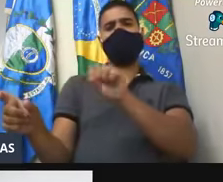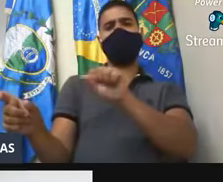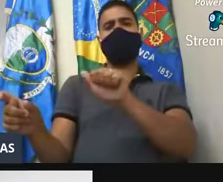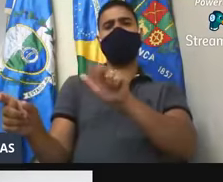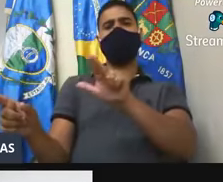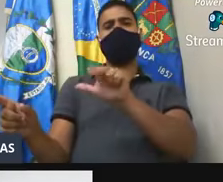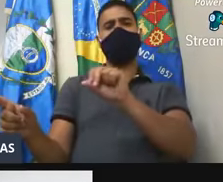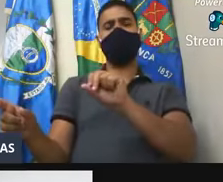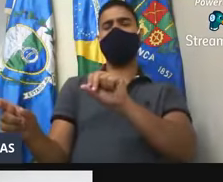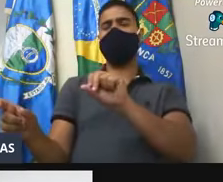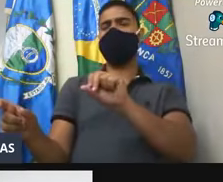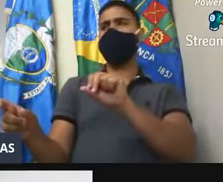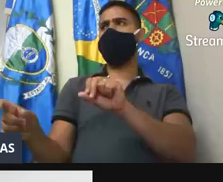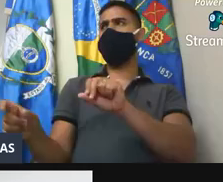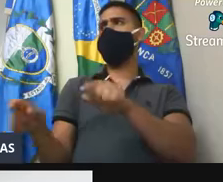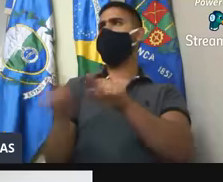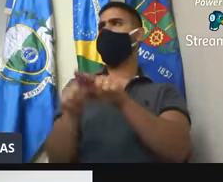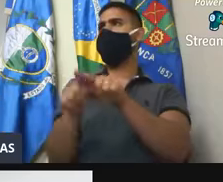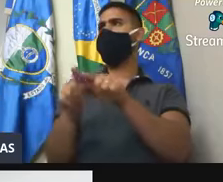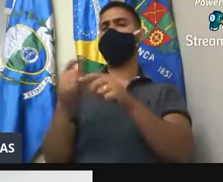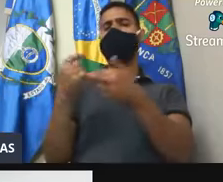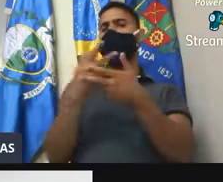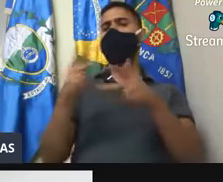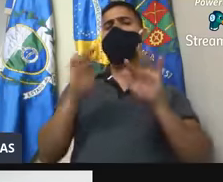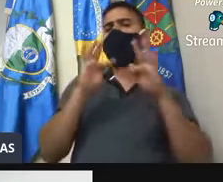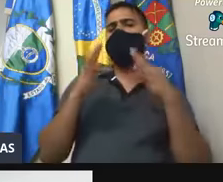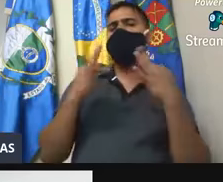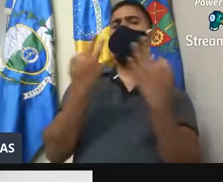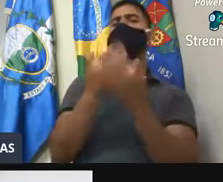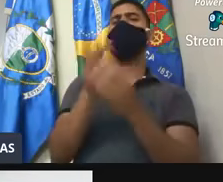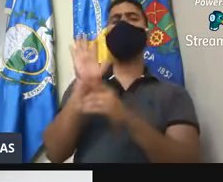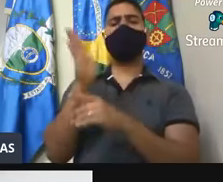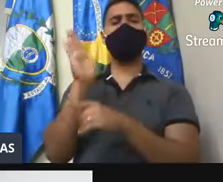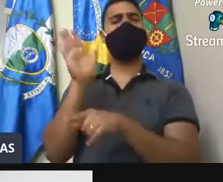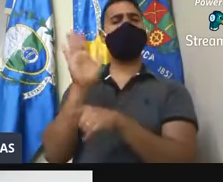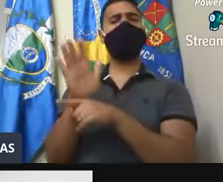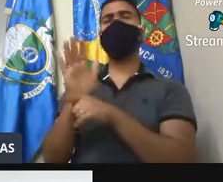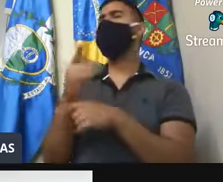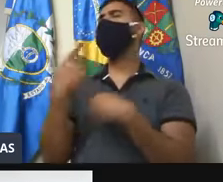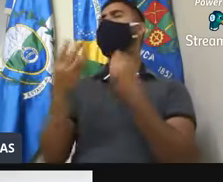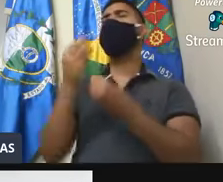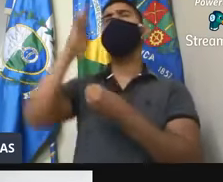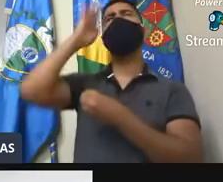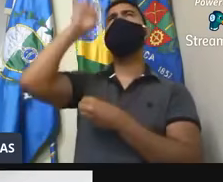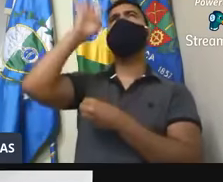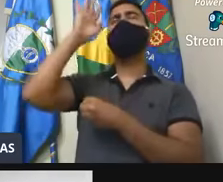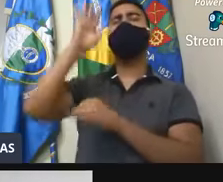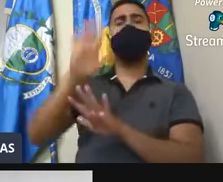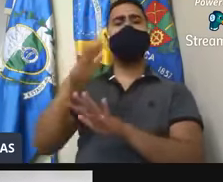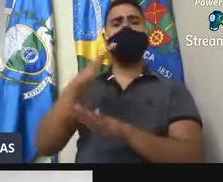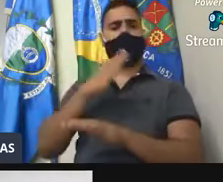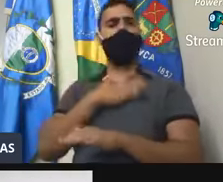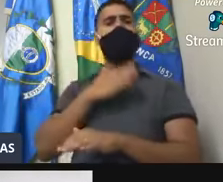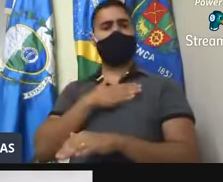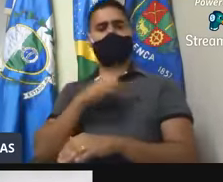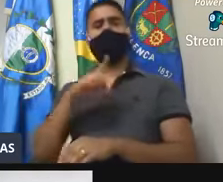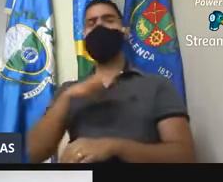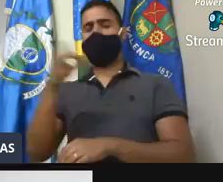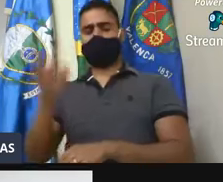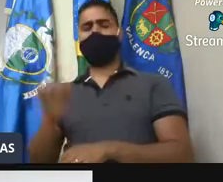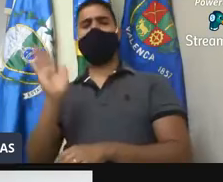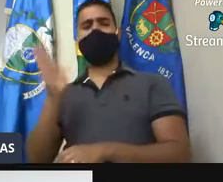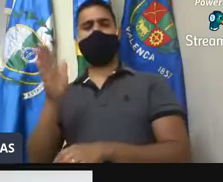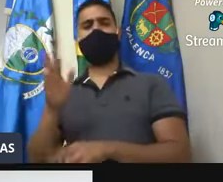quantas famílias já entrou dentro das casas. Não posso nem imaginar, mas na minha tenho certeza que já entrou várias vezes,